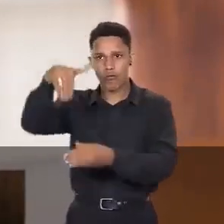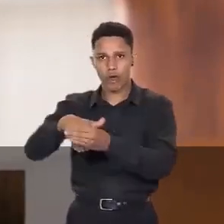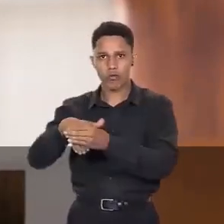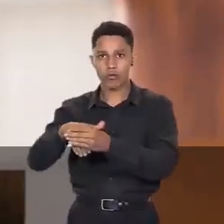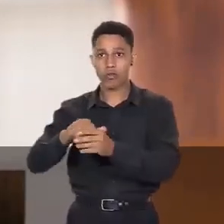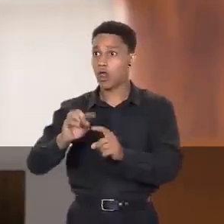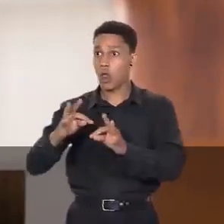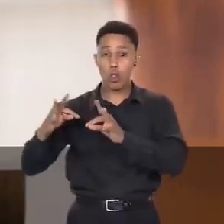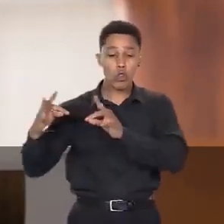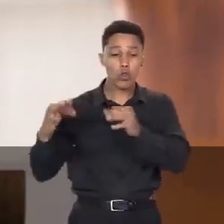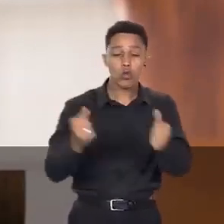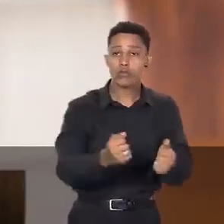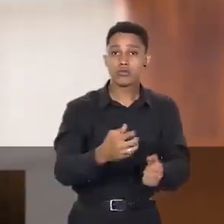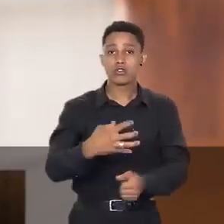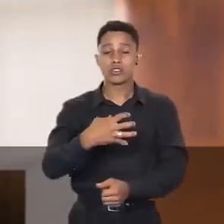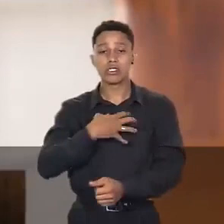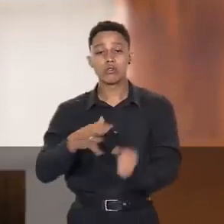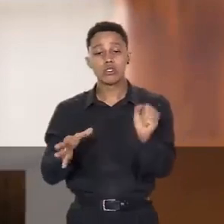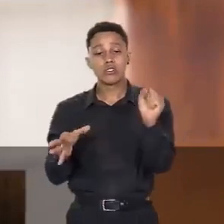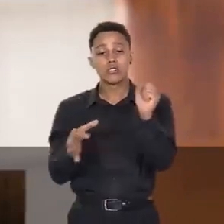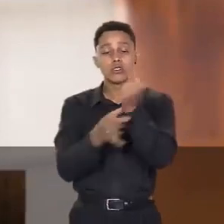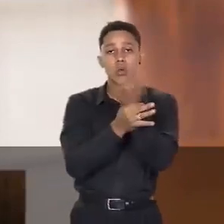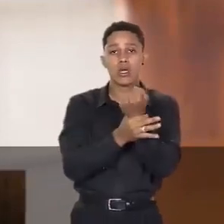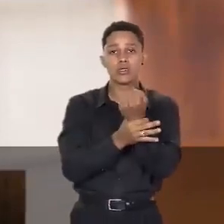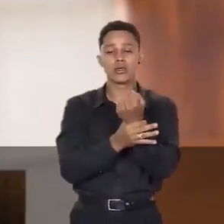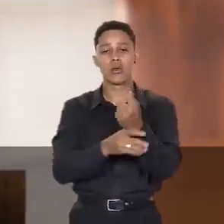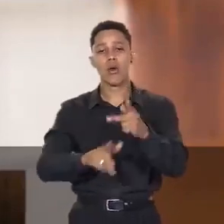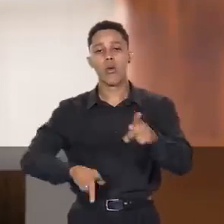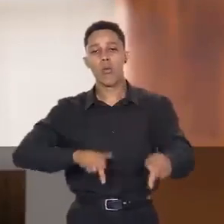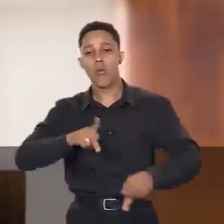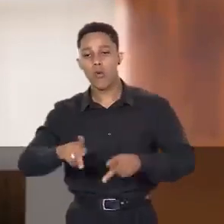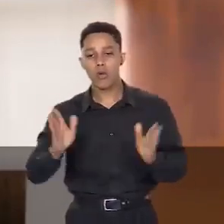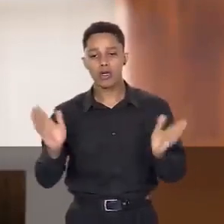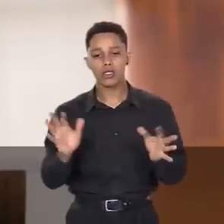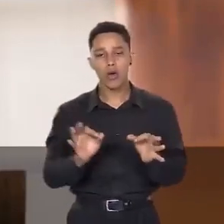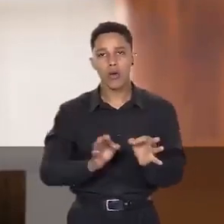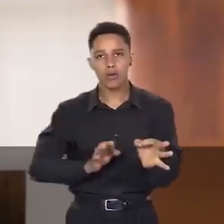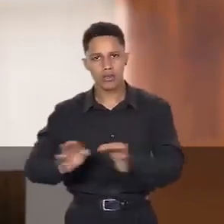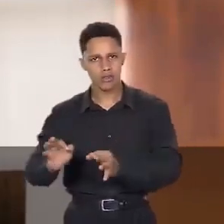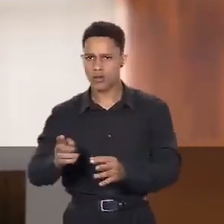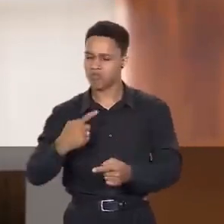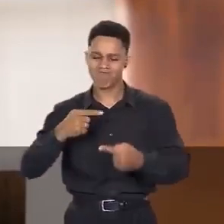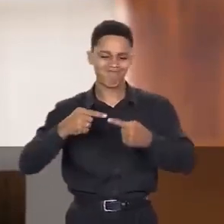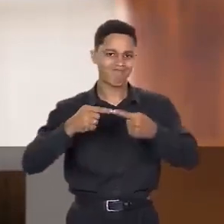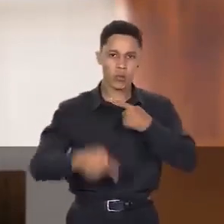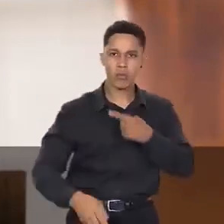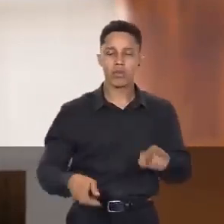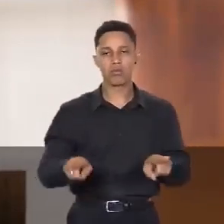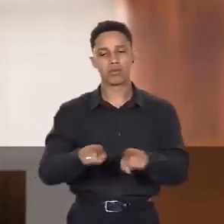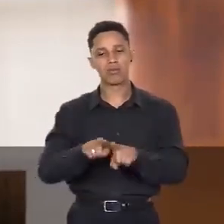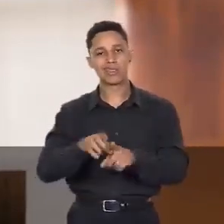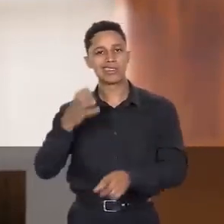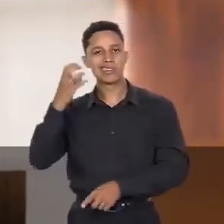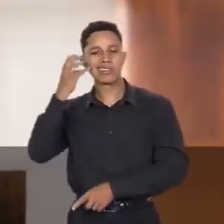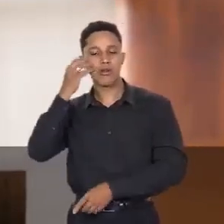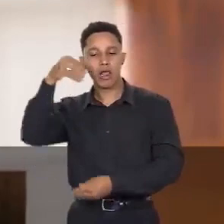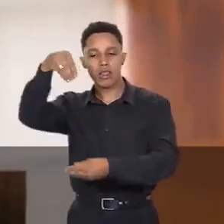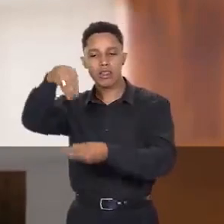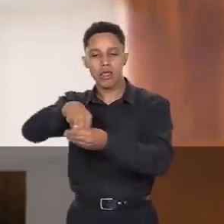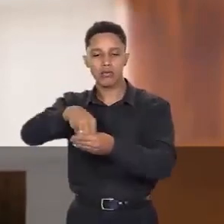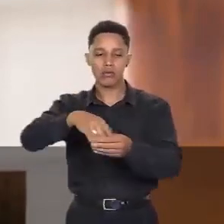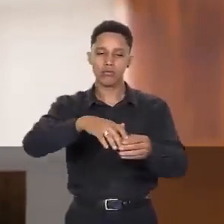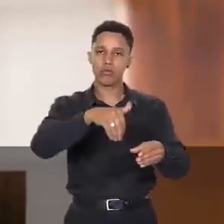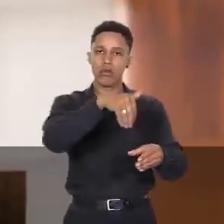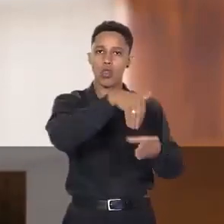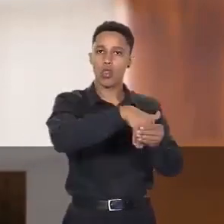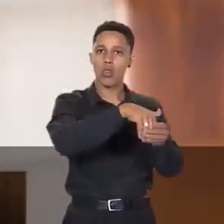as medidas de segurança pública organizadas, não serão permitidos celulares nas cabines eleitorais,